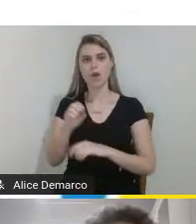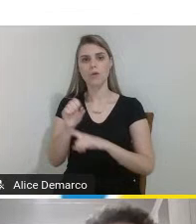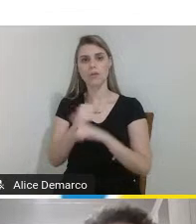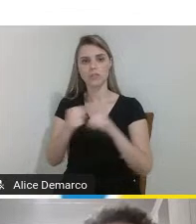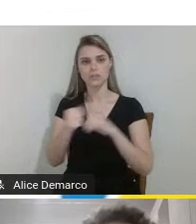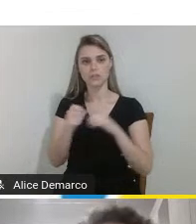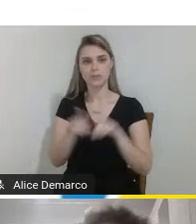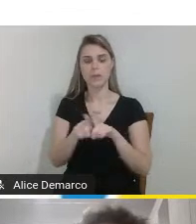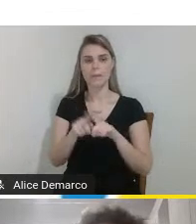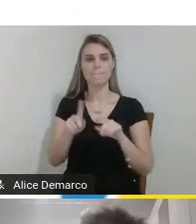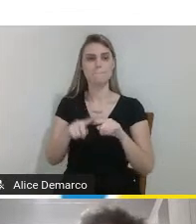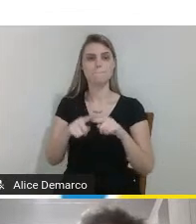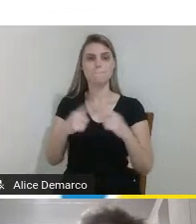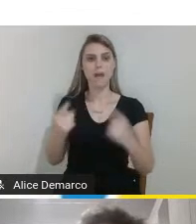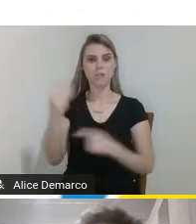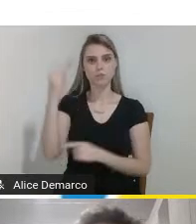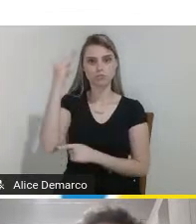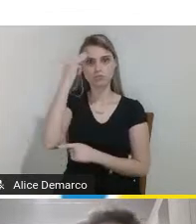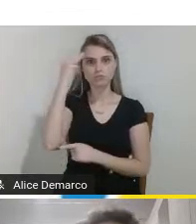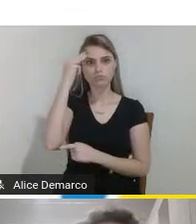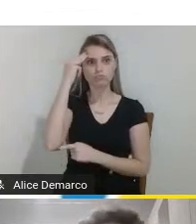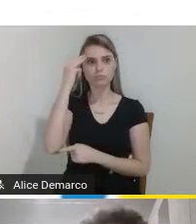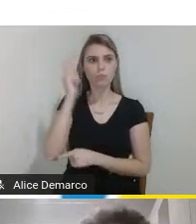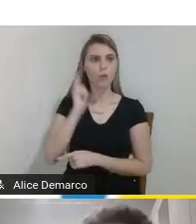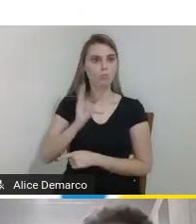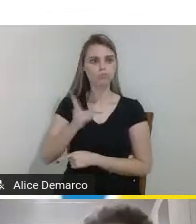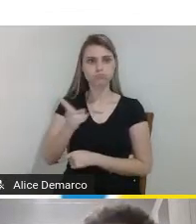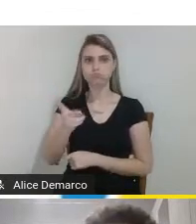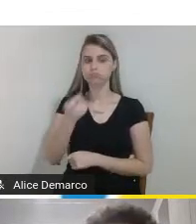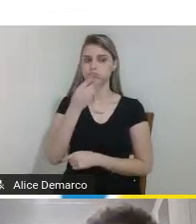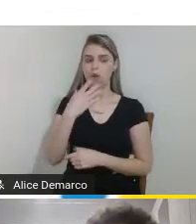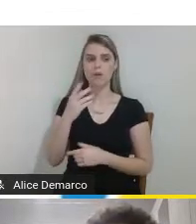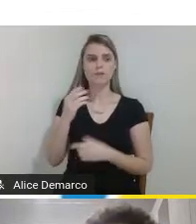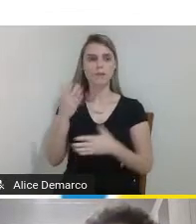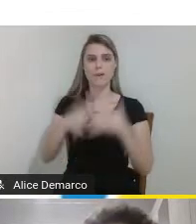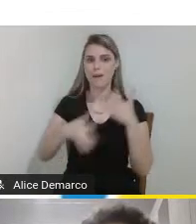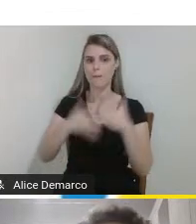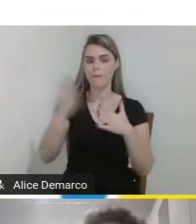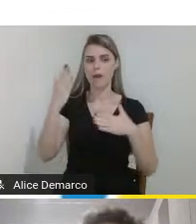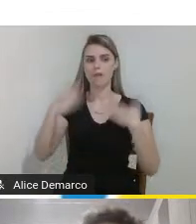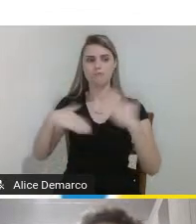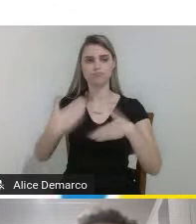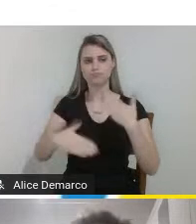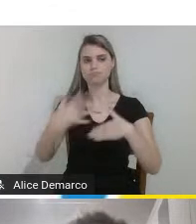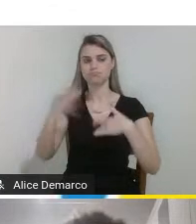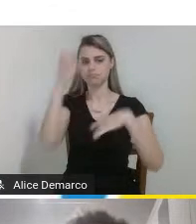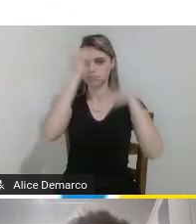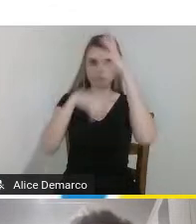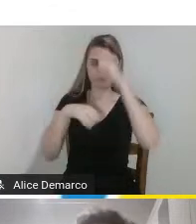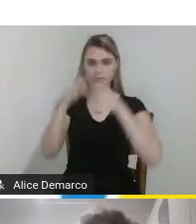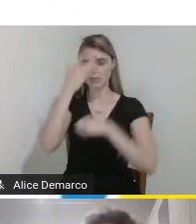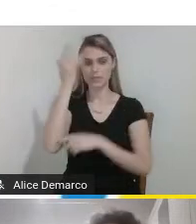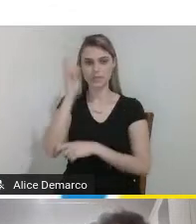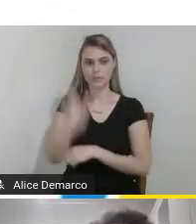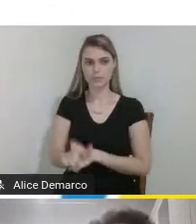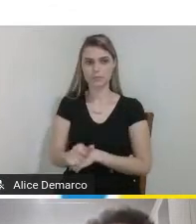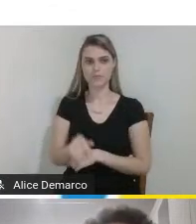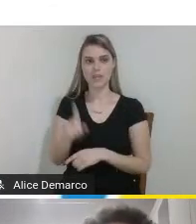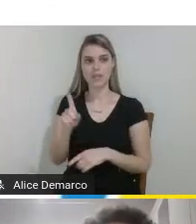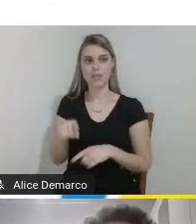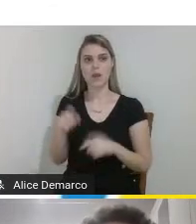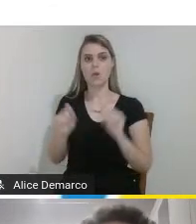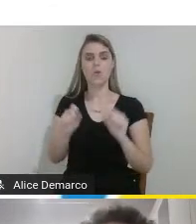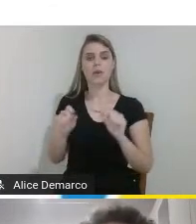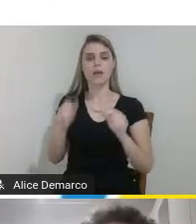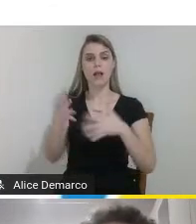cognitiva do indivíduo ou seja ela não interfere no processo de aprendizado do indivíduo e é por meio da LIBRAS que é a língua brasileira dos